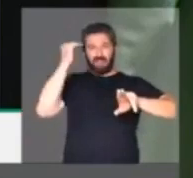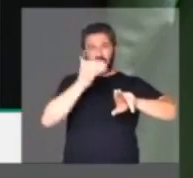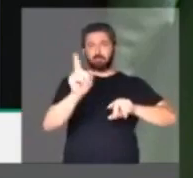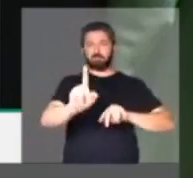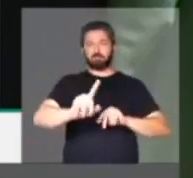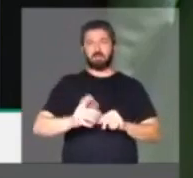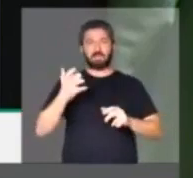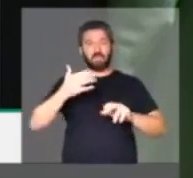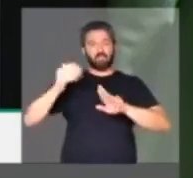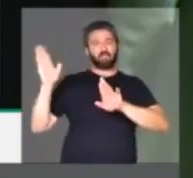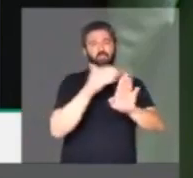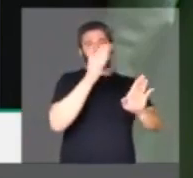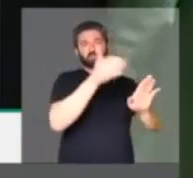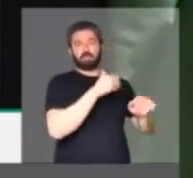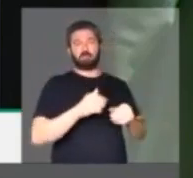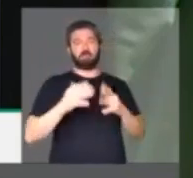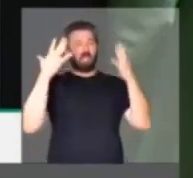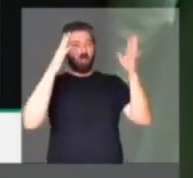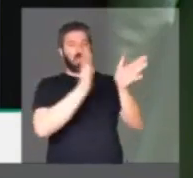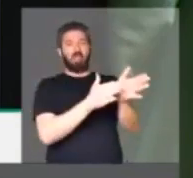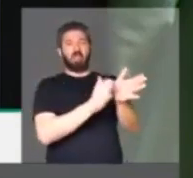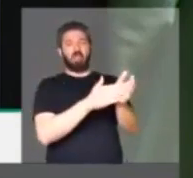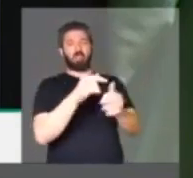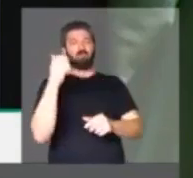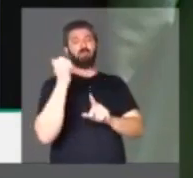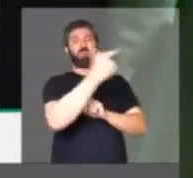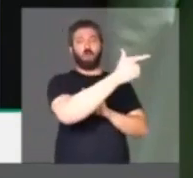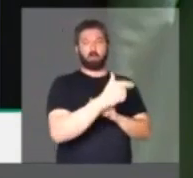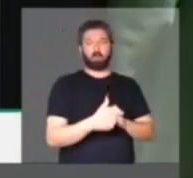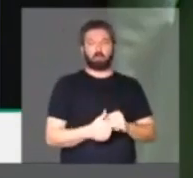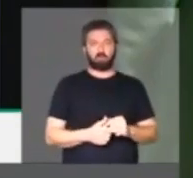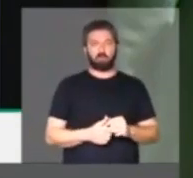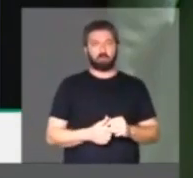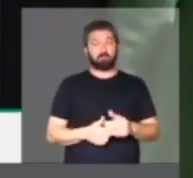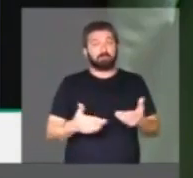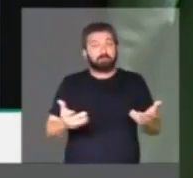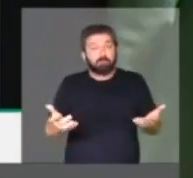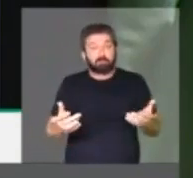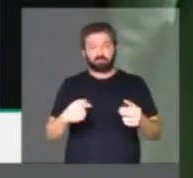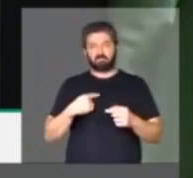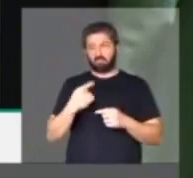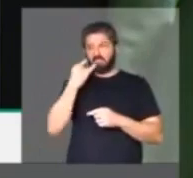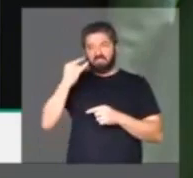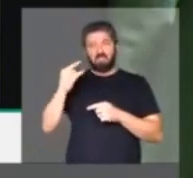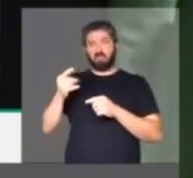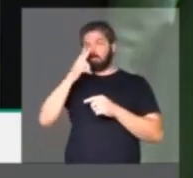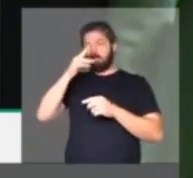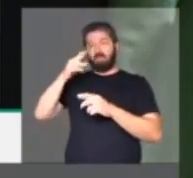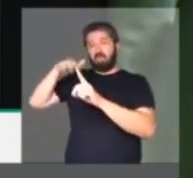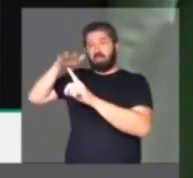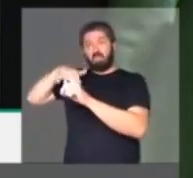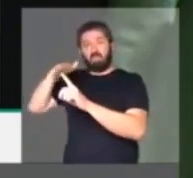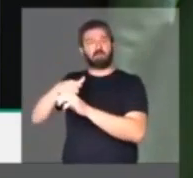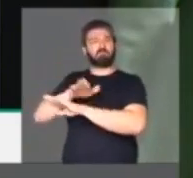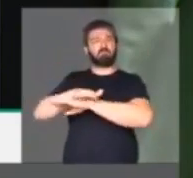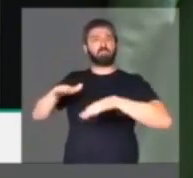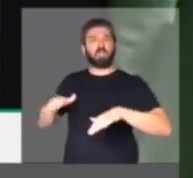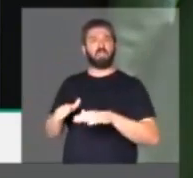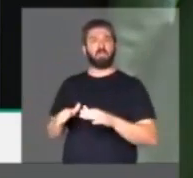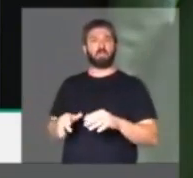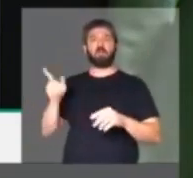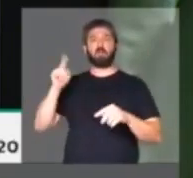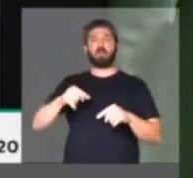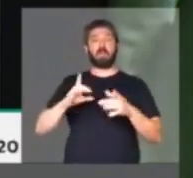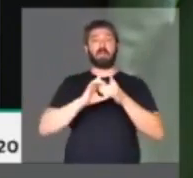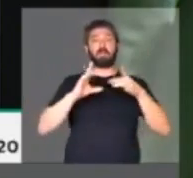ele quer eliminar o outro, ele comemora o fim do outro. Para o fanatismo a gente não pode dar espaço a essa casa, porque o fanatismo é a